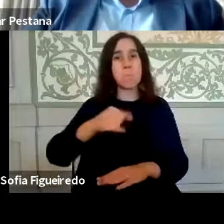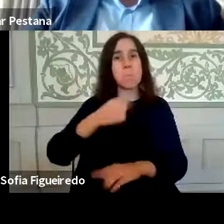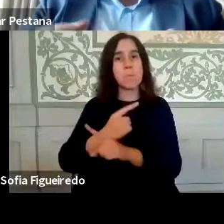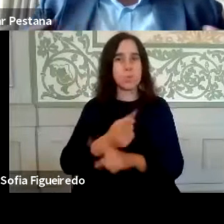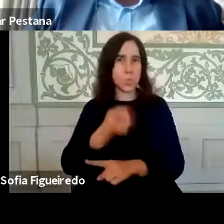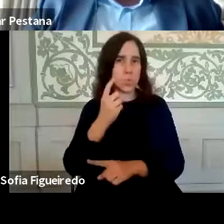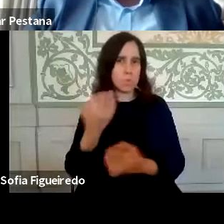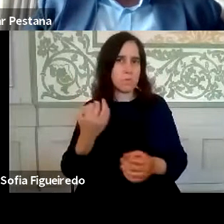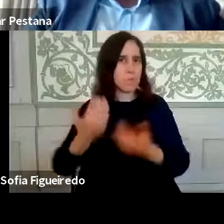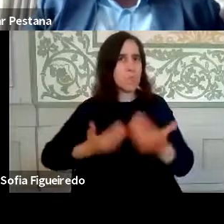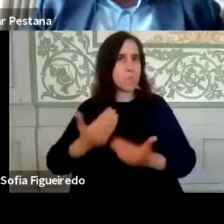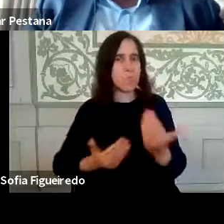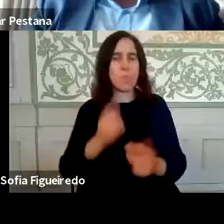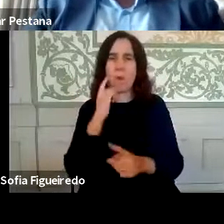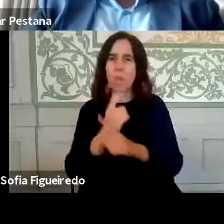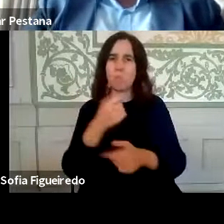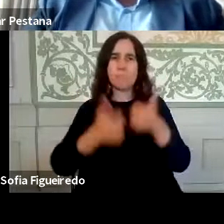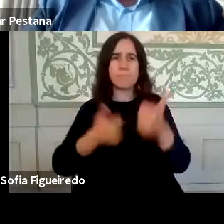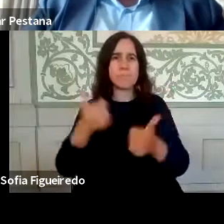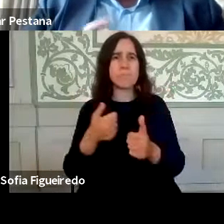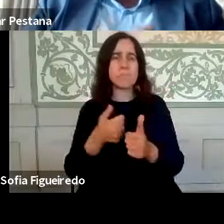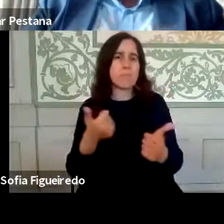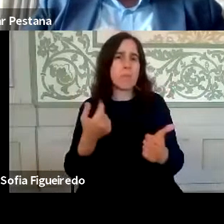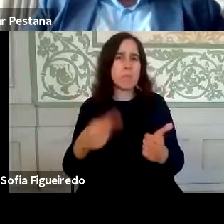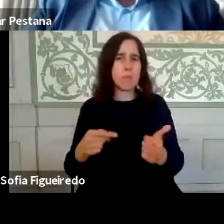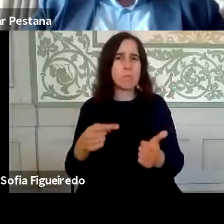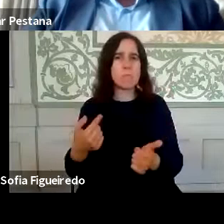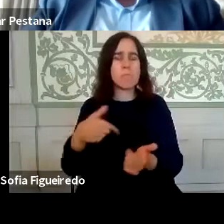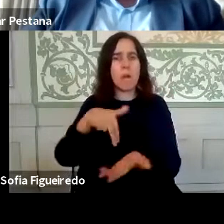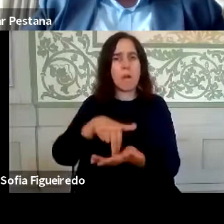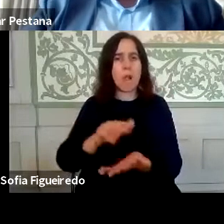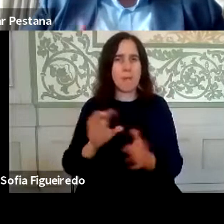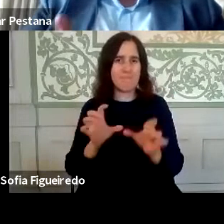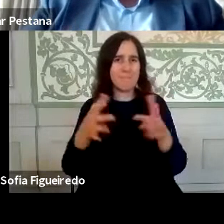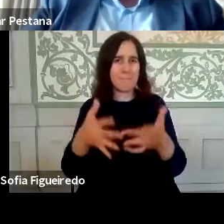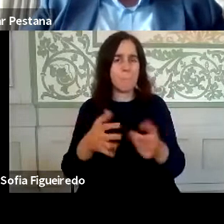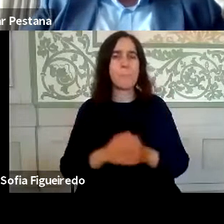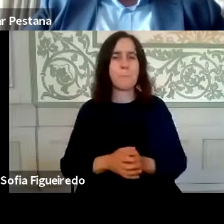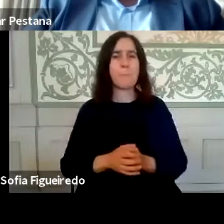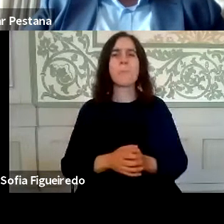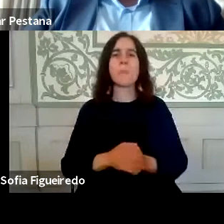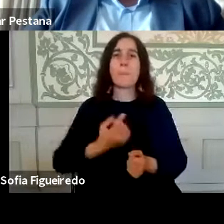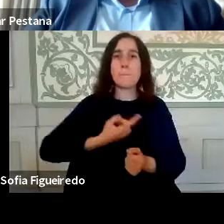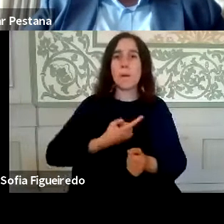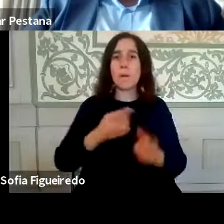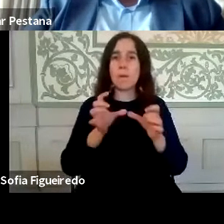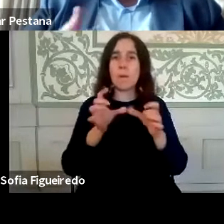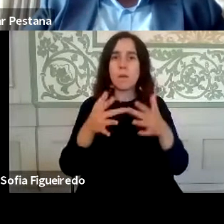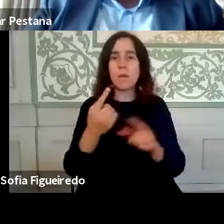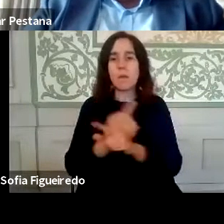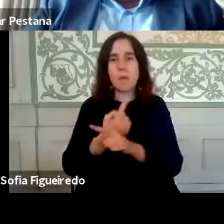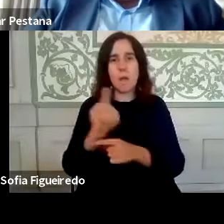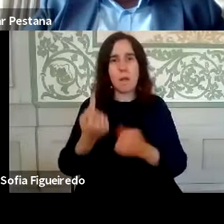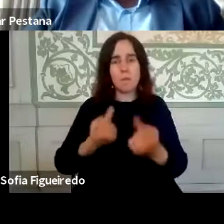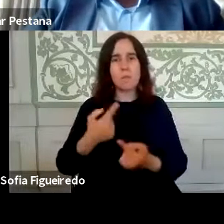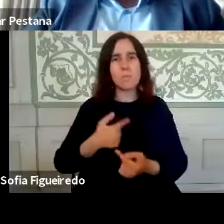Continuamos a executar os procedimentos de forma desmaterializada e aqui houve alguns procedimentos que se tiveram que desmaterializar e aquilo que fica